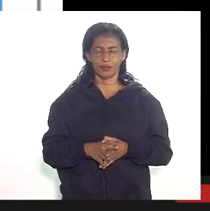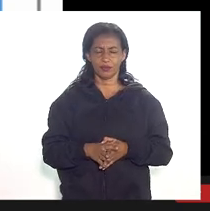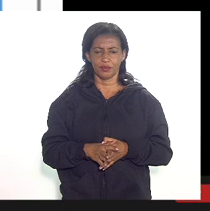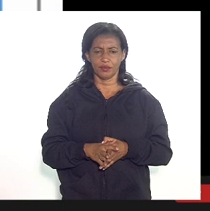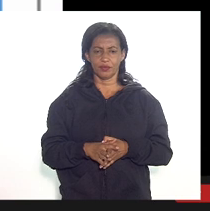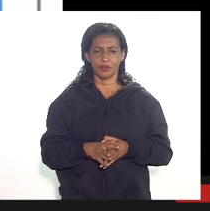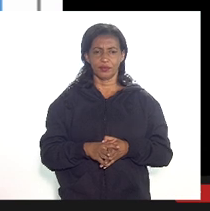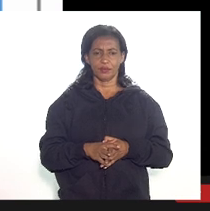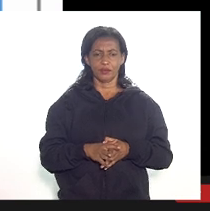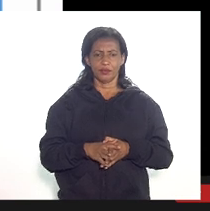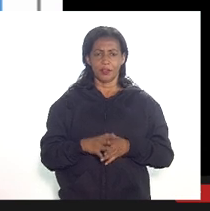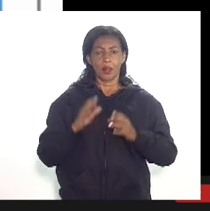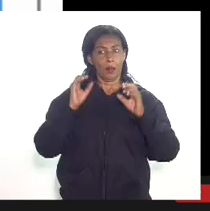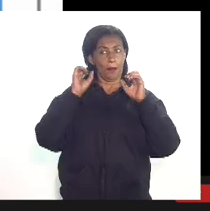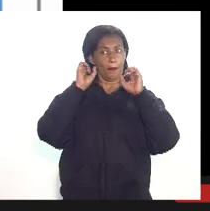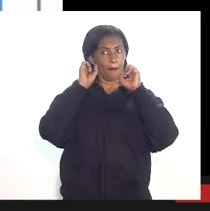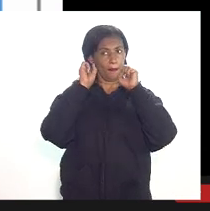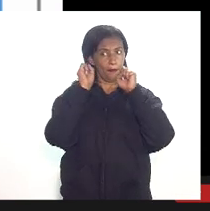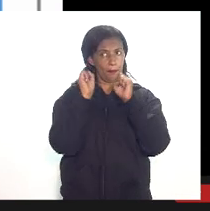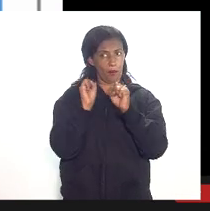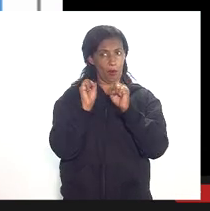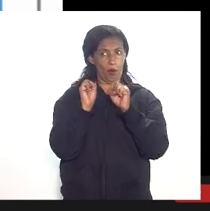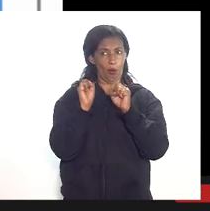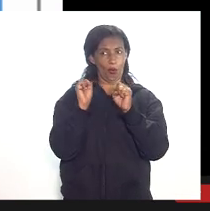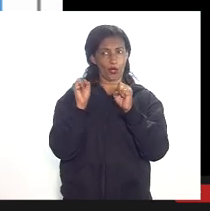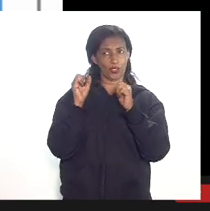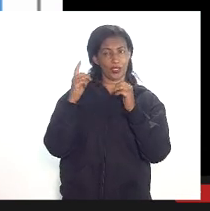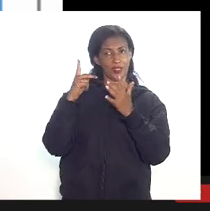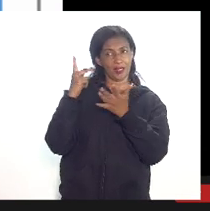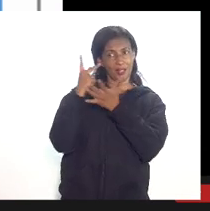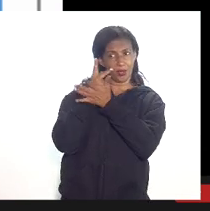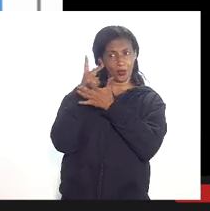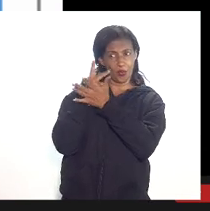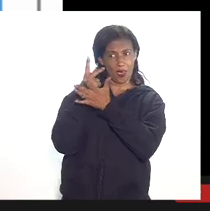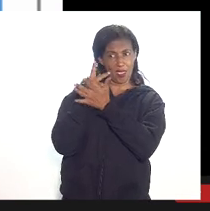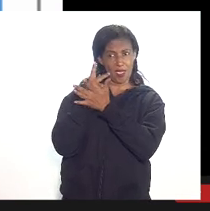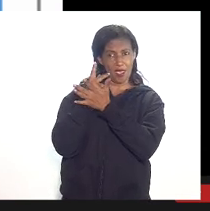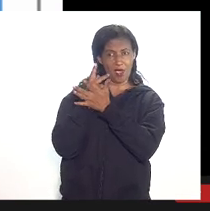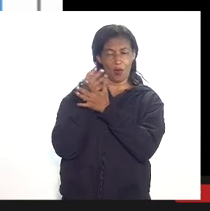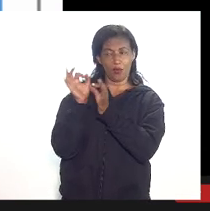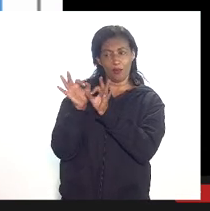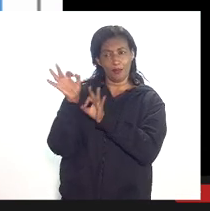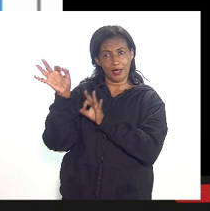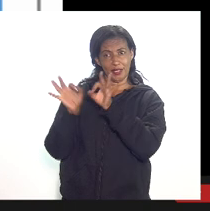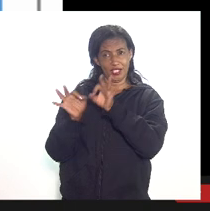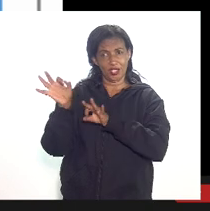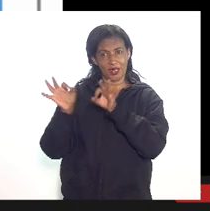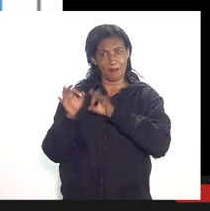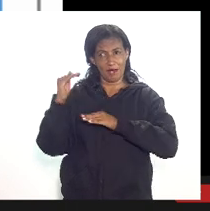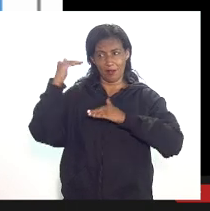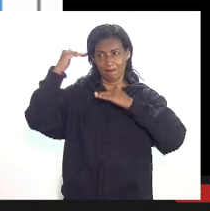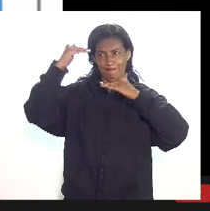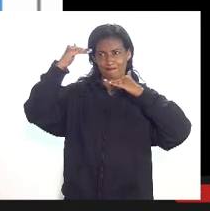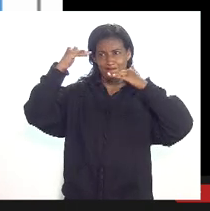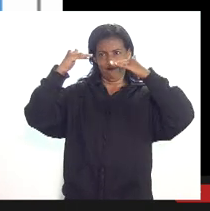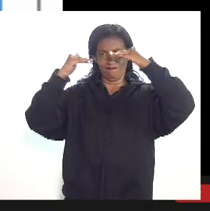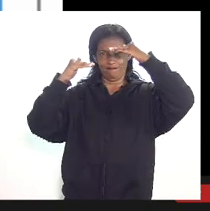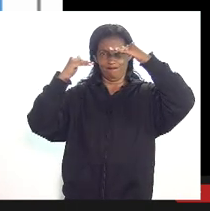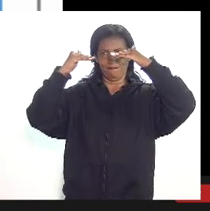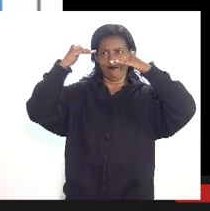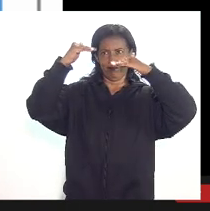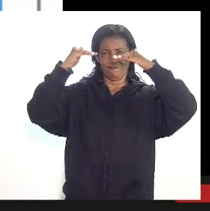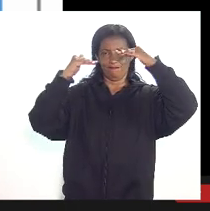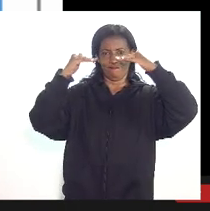pode estar havendo um encontro de contas pode estar havendo um certo planejamento mas a gente vê que mesmo nele já ressalta esse mês de 2016